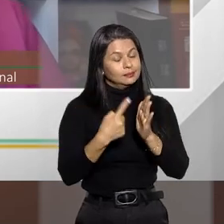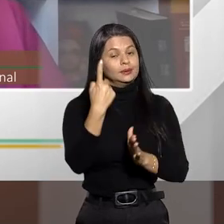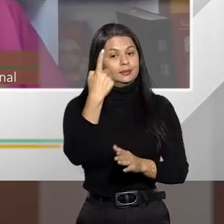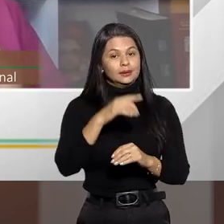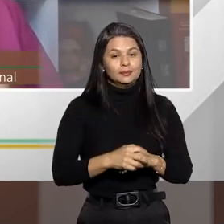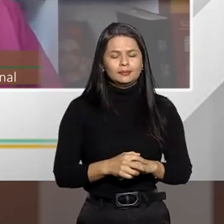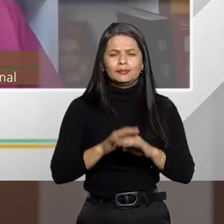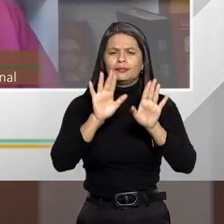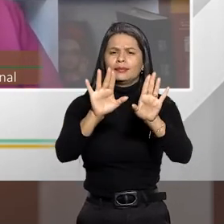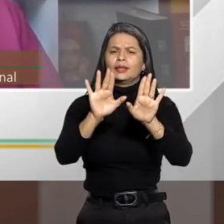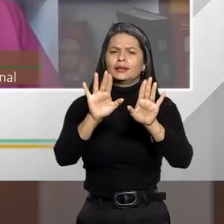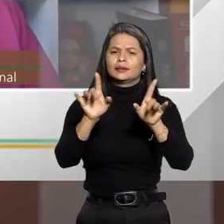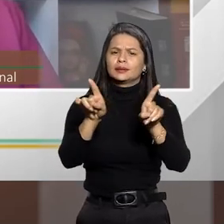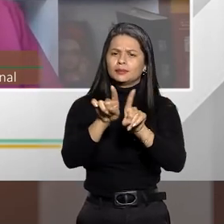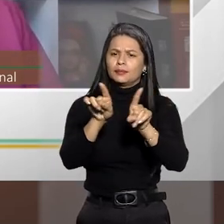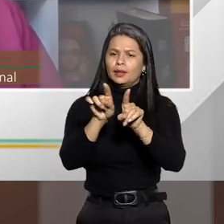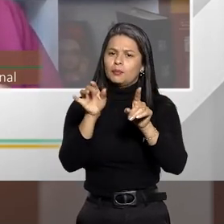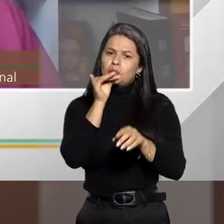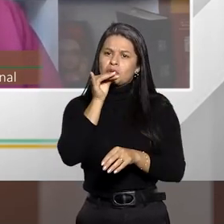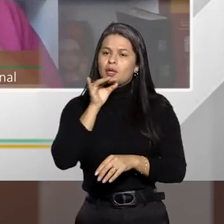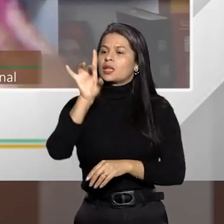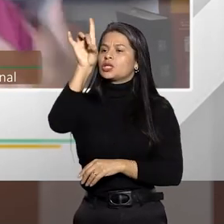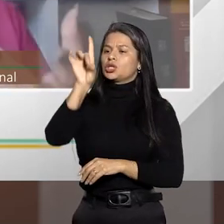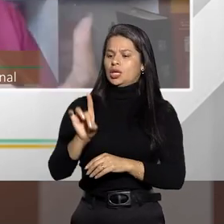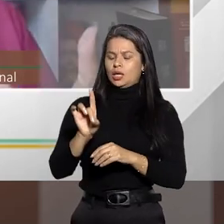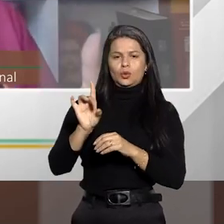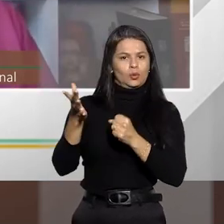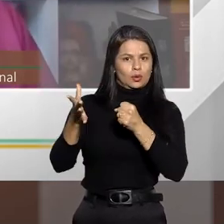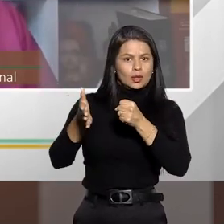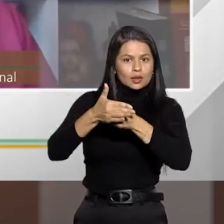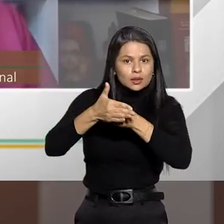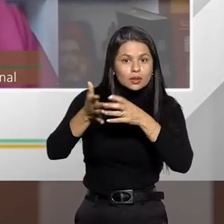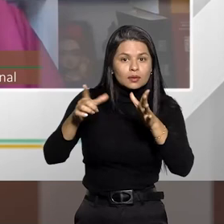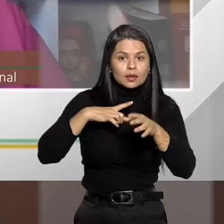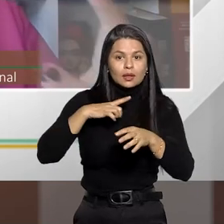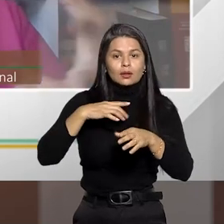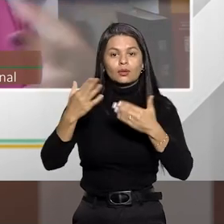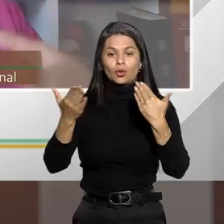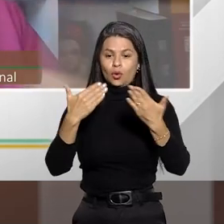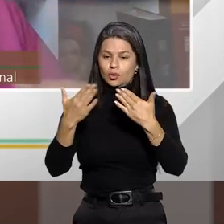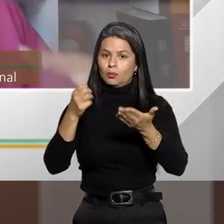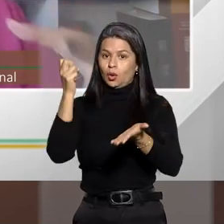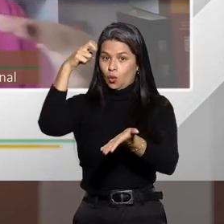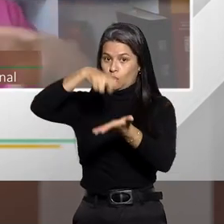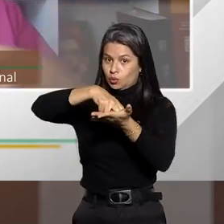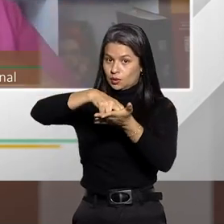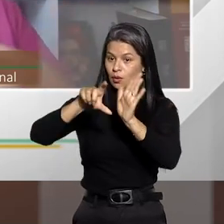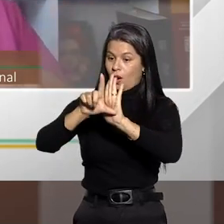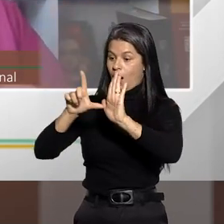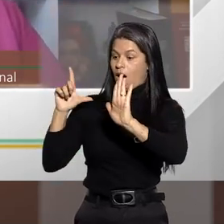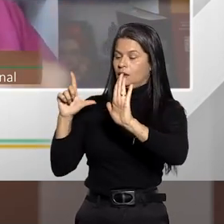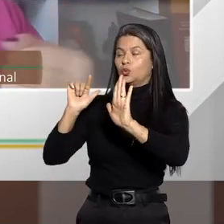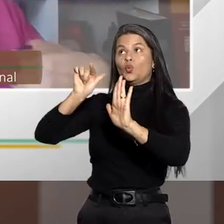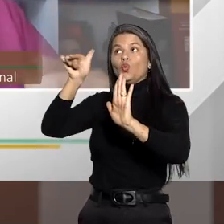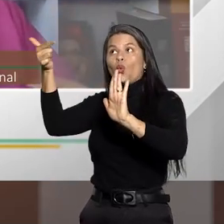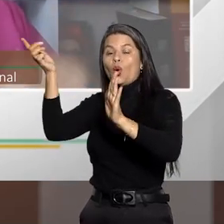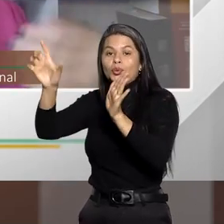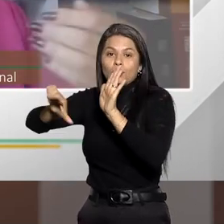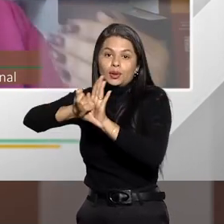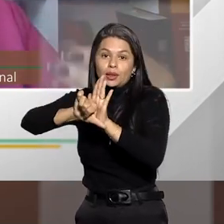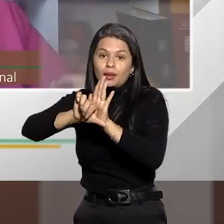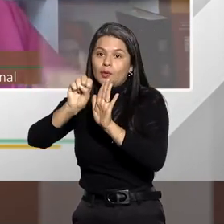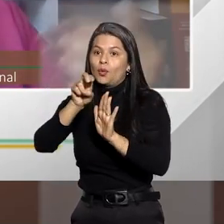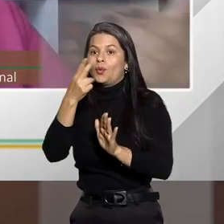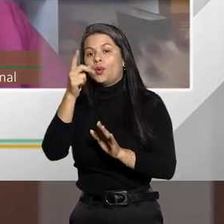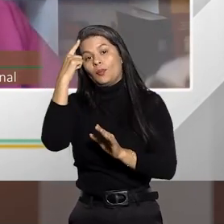Em relação à restritiva de jeitos, é evidente que nós temos que levar em consideração que uma condenação anterior por um outro crime ou a